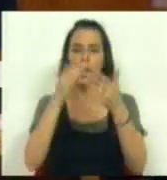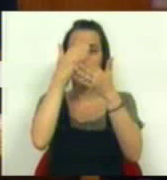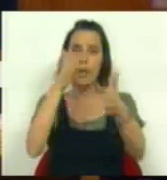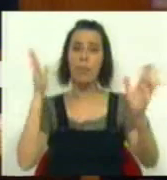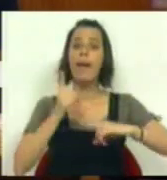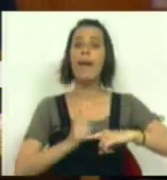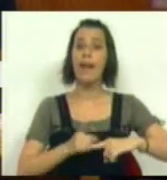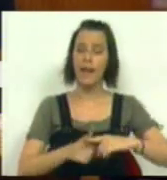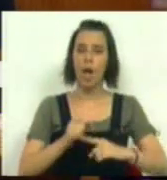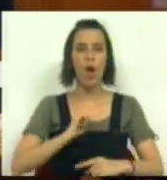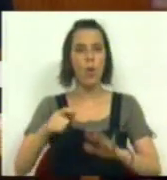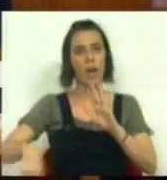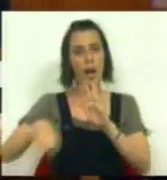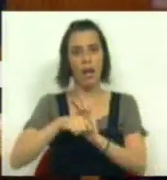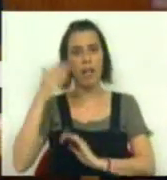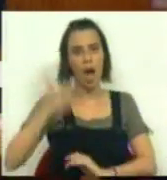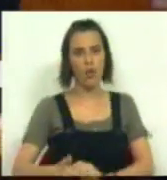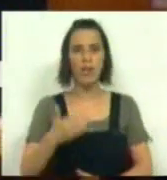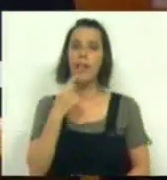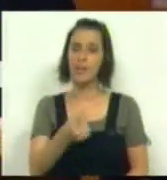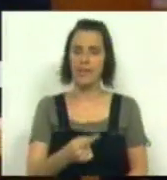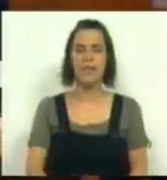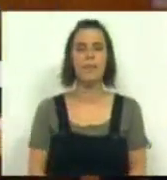com a democracia grega contra a chantagem da austeridade. Disse.